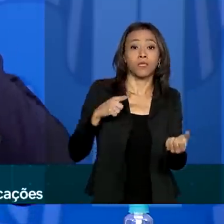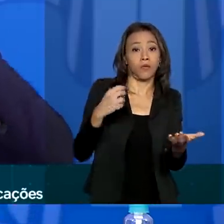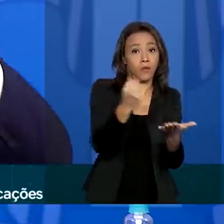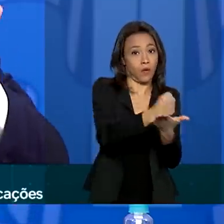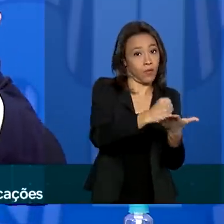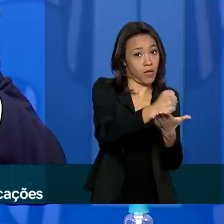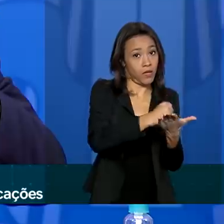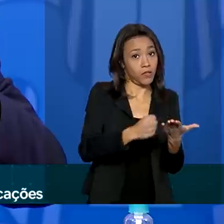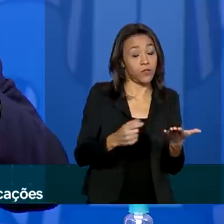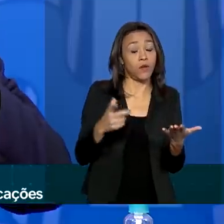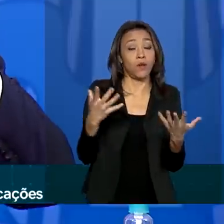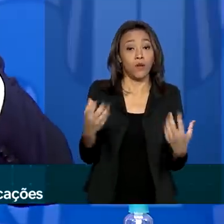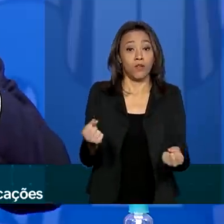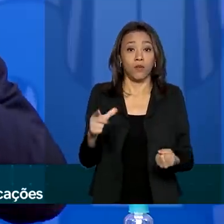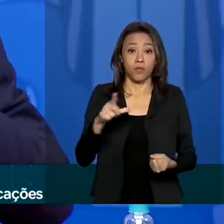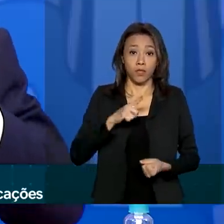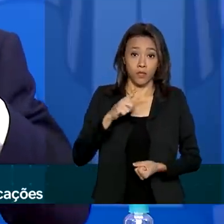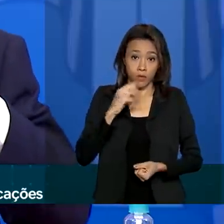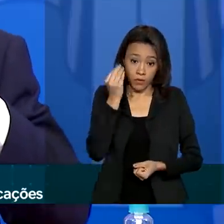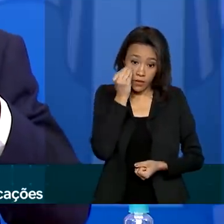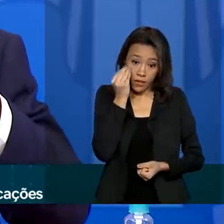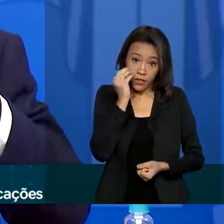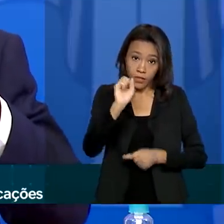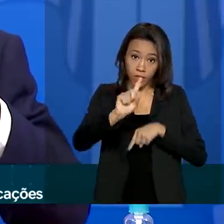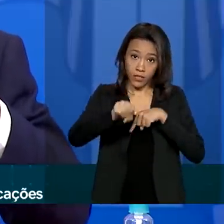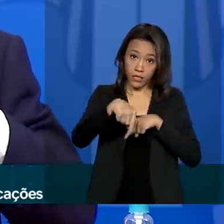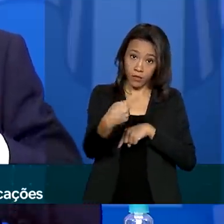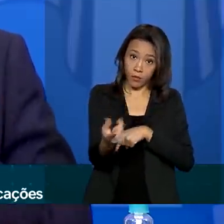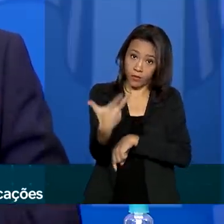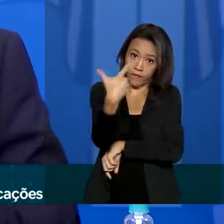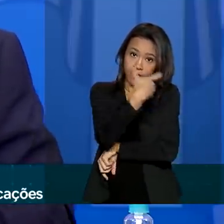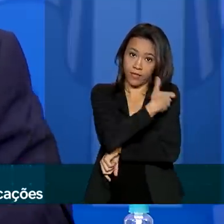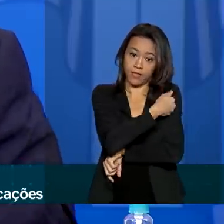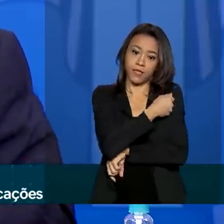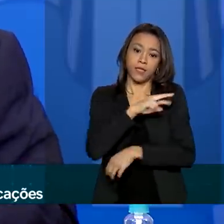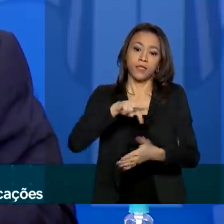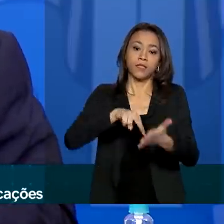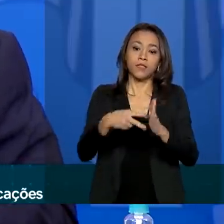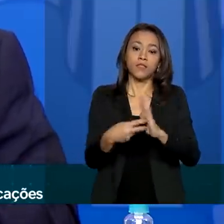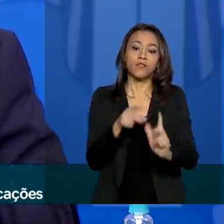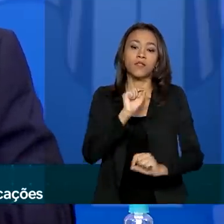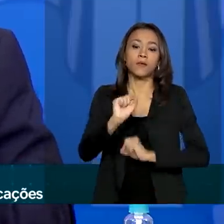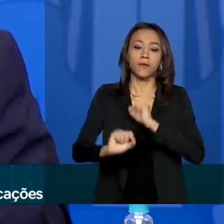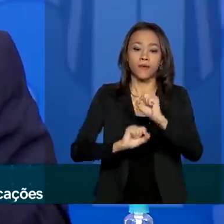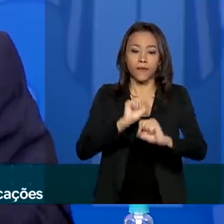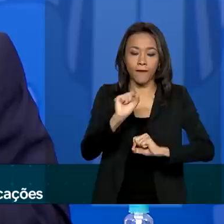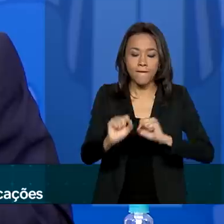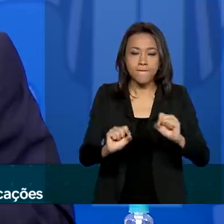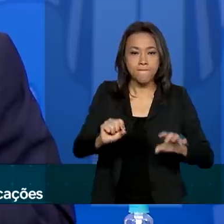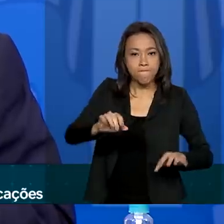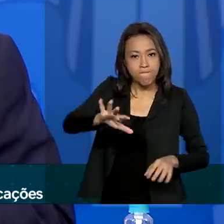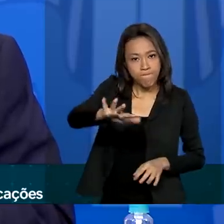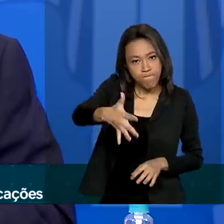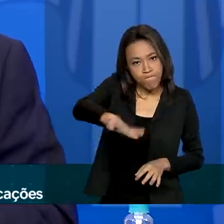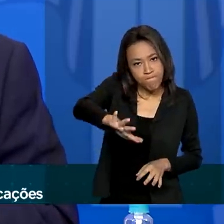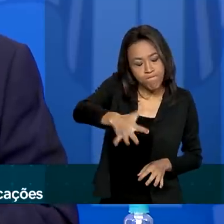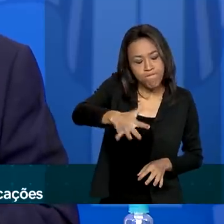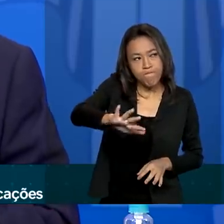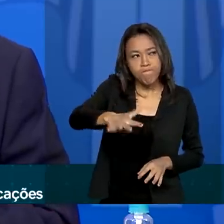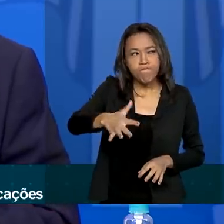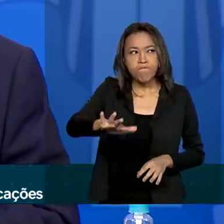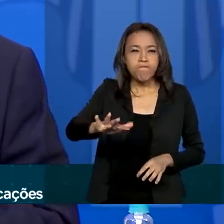vai ter os testes e vai ter a vacina mais para frente. Significa que aproximadamente no mês de